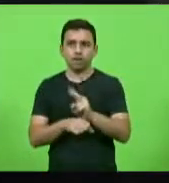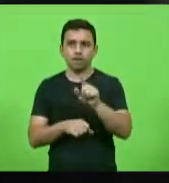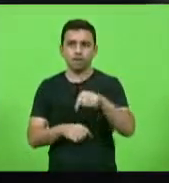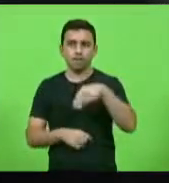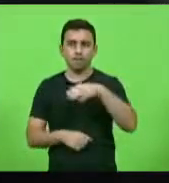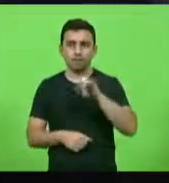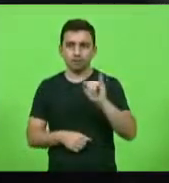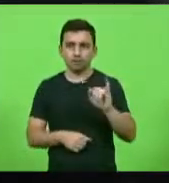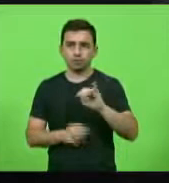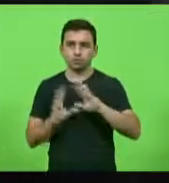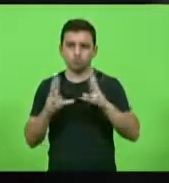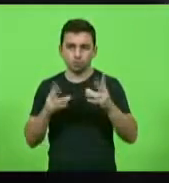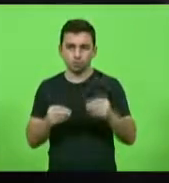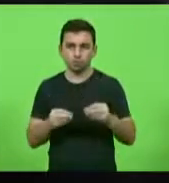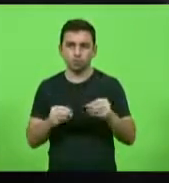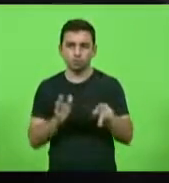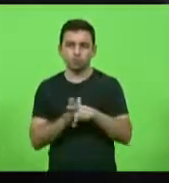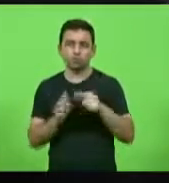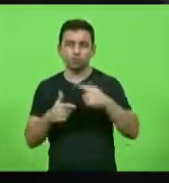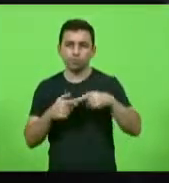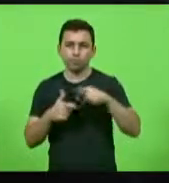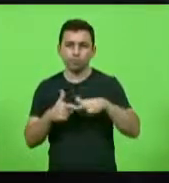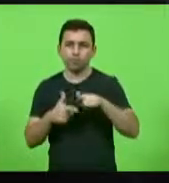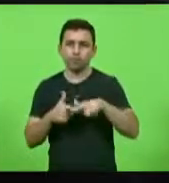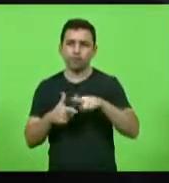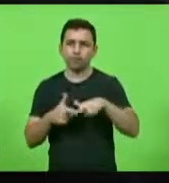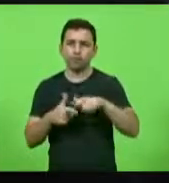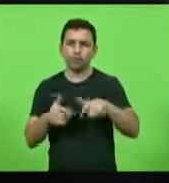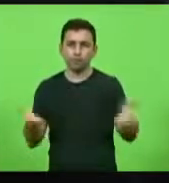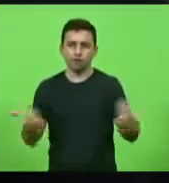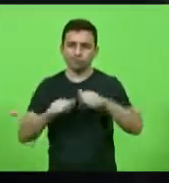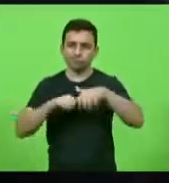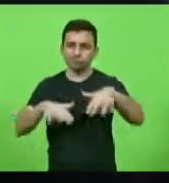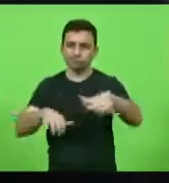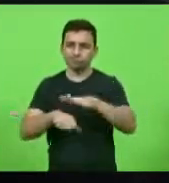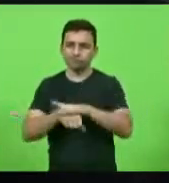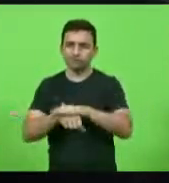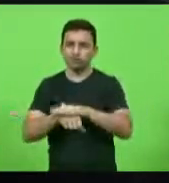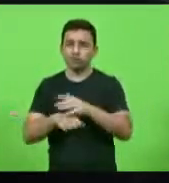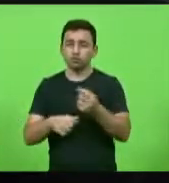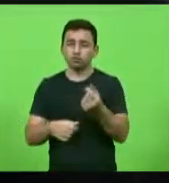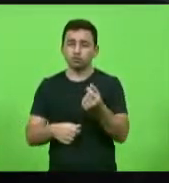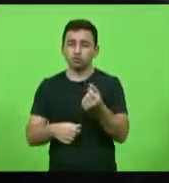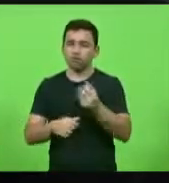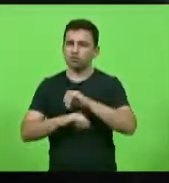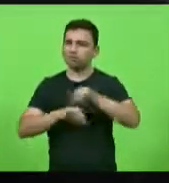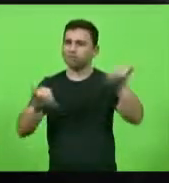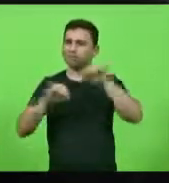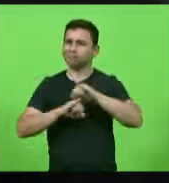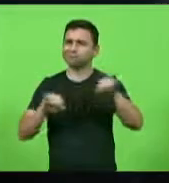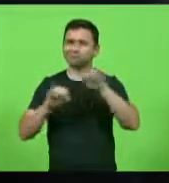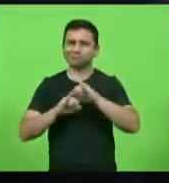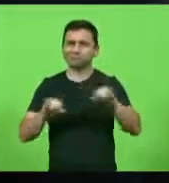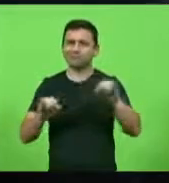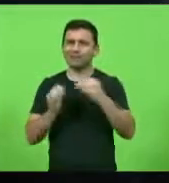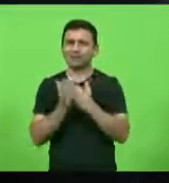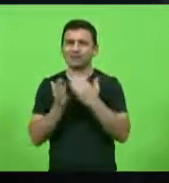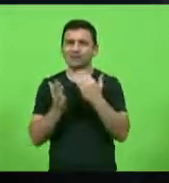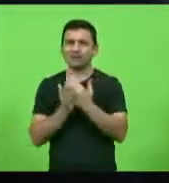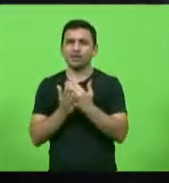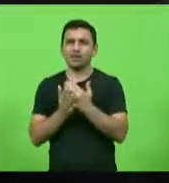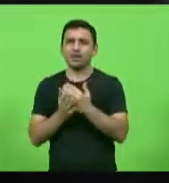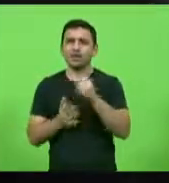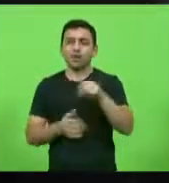empreendedores impactados pela pandemia esses recursos que são liberados e foi amplamente divulgado na imprensa serão no